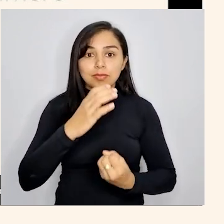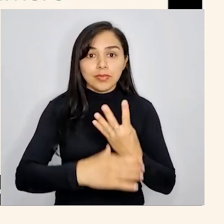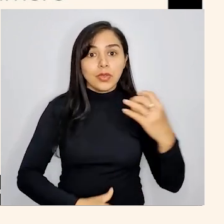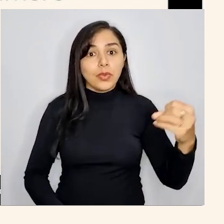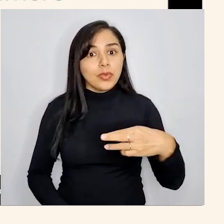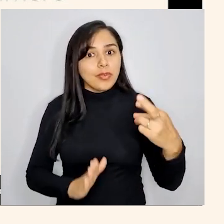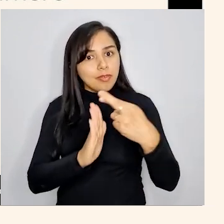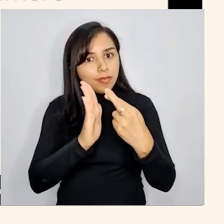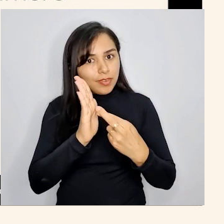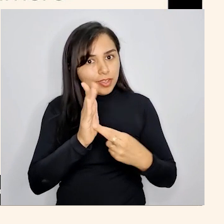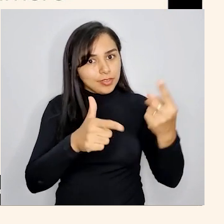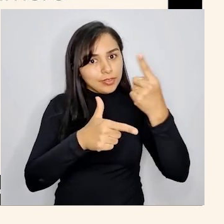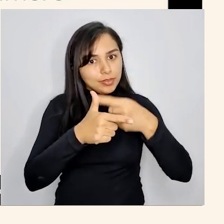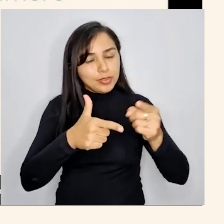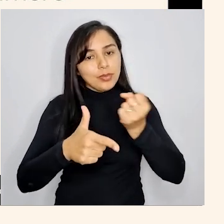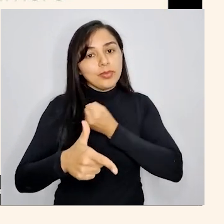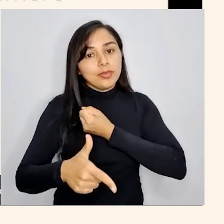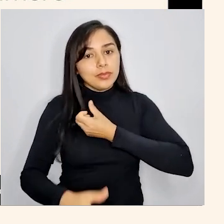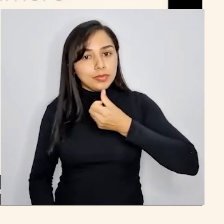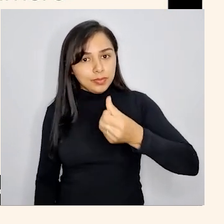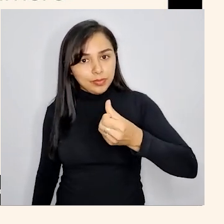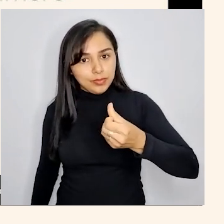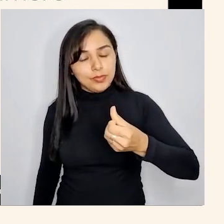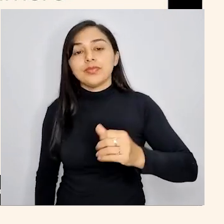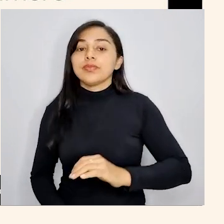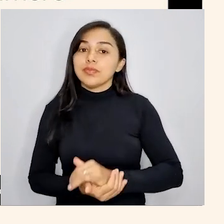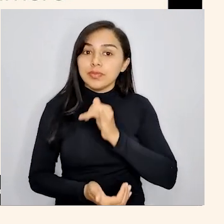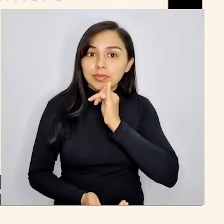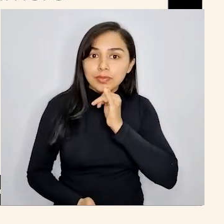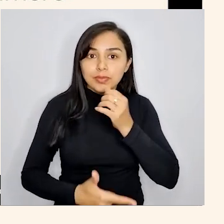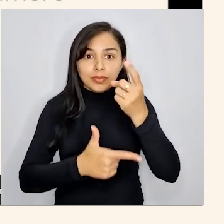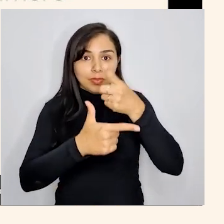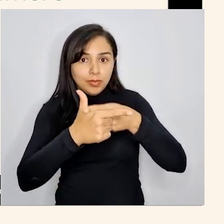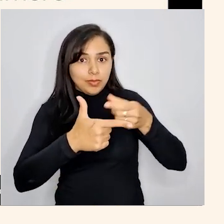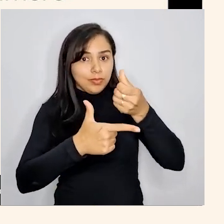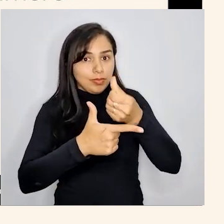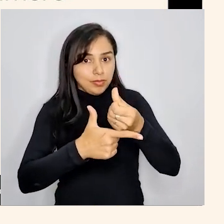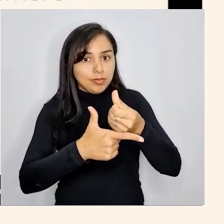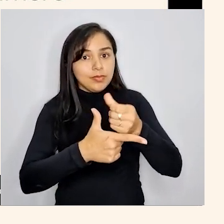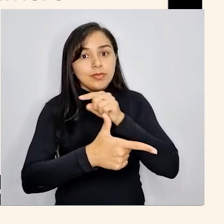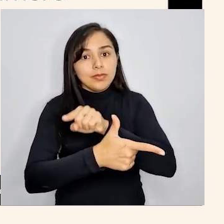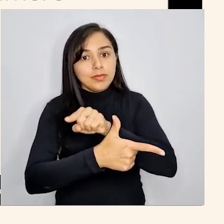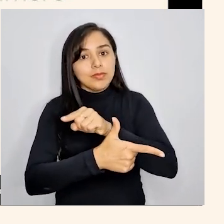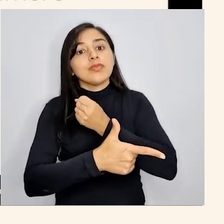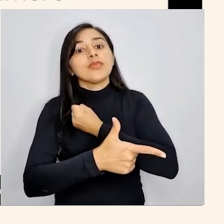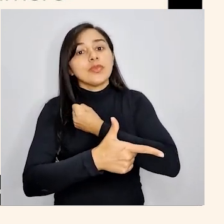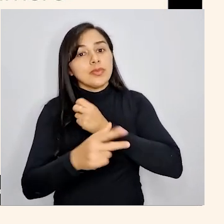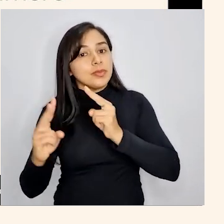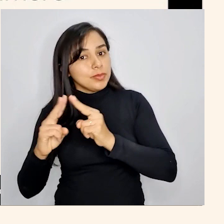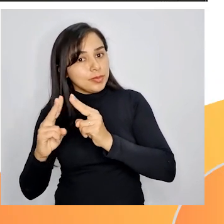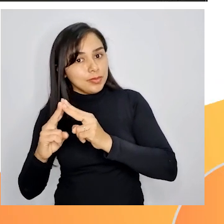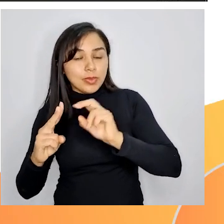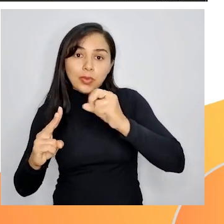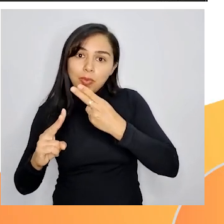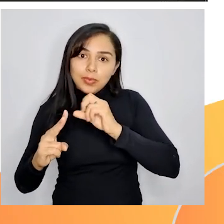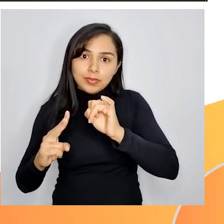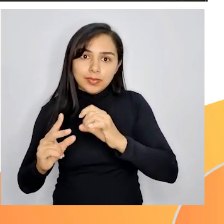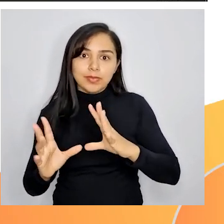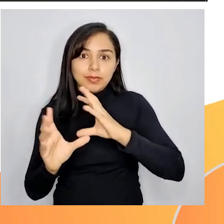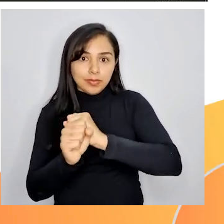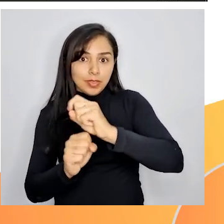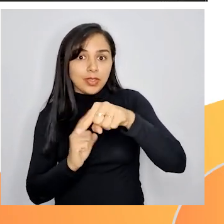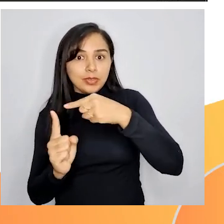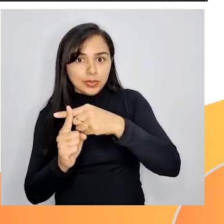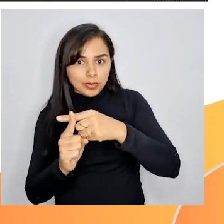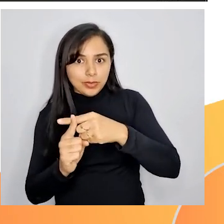o número 6 divide números pares e também quando a soma dos algarismos for divisível por 3. Mais uma